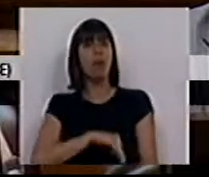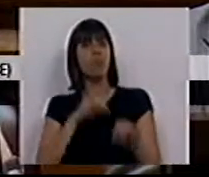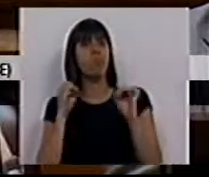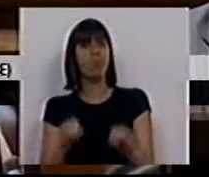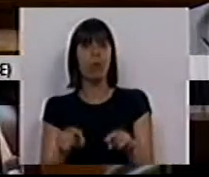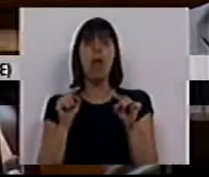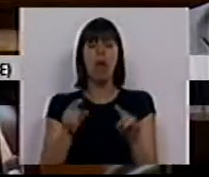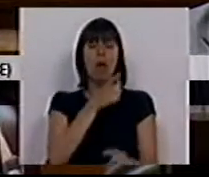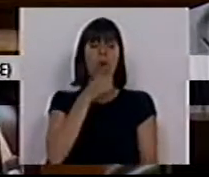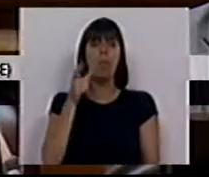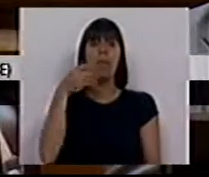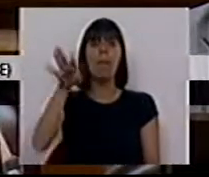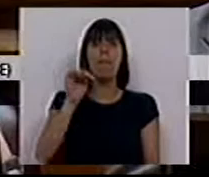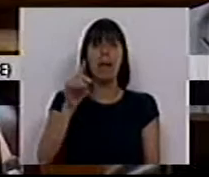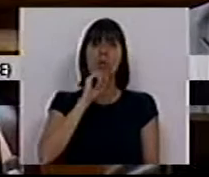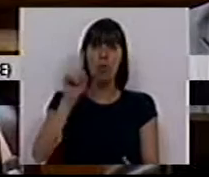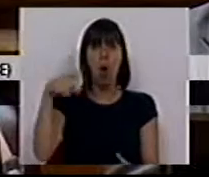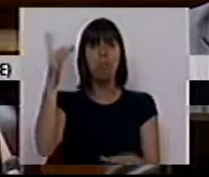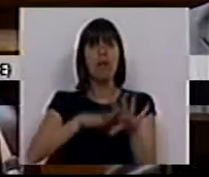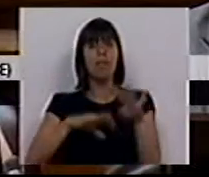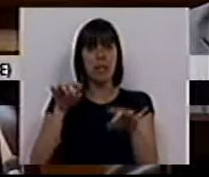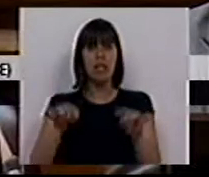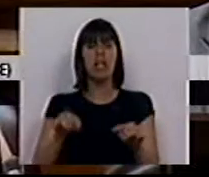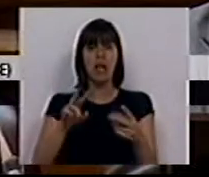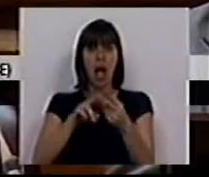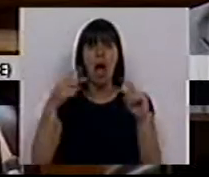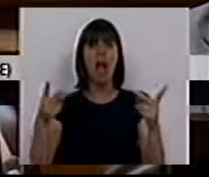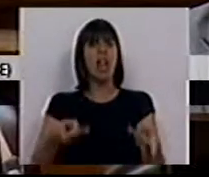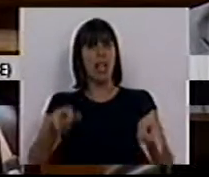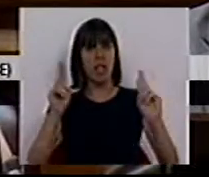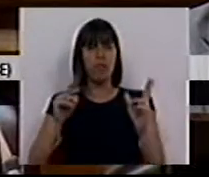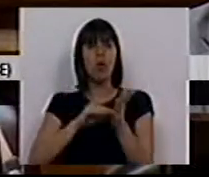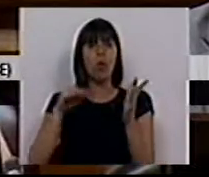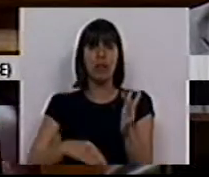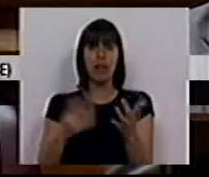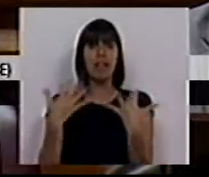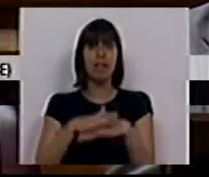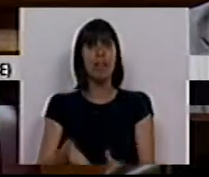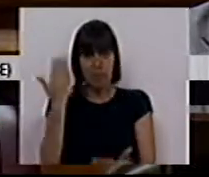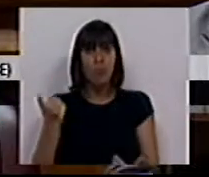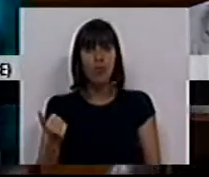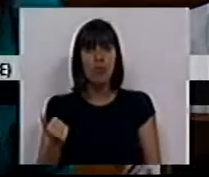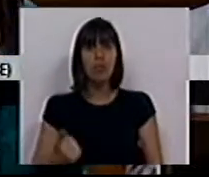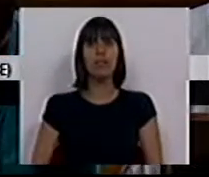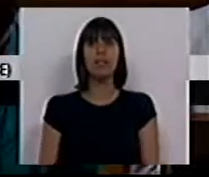salário. Esse é o compromisso que o Partido Socialista podia também fazer aqui. Autarquias livres de contrato de emprego e inserção. Vamos a isso?